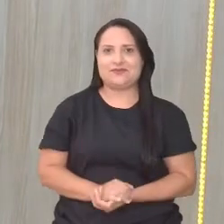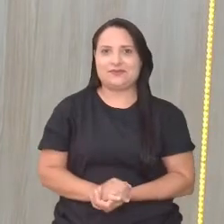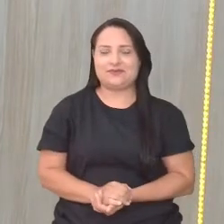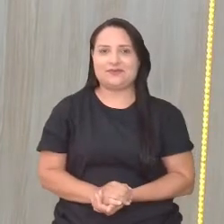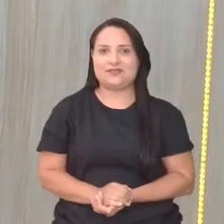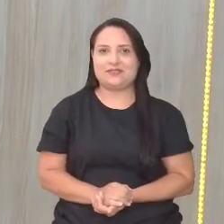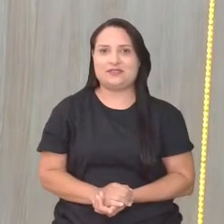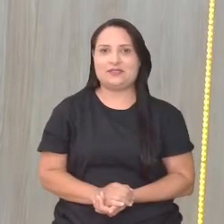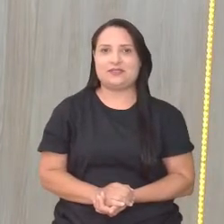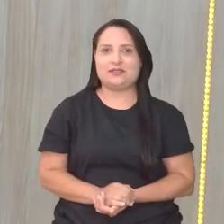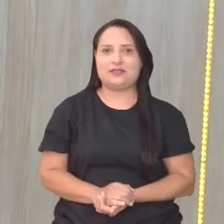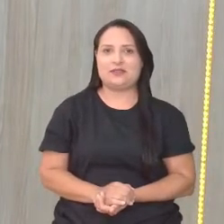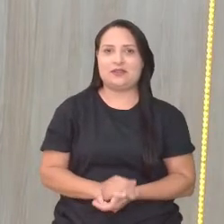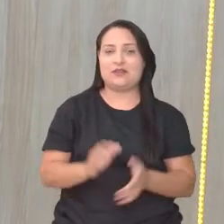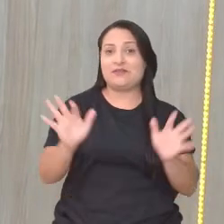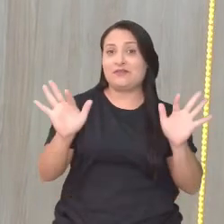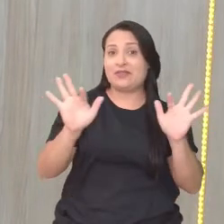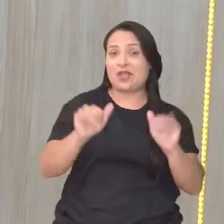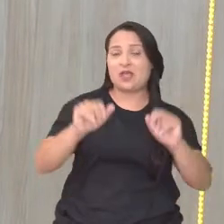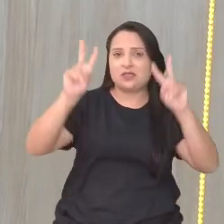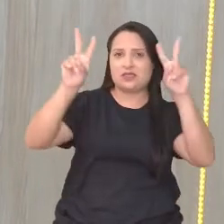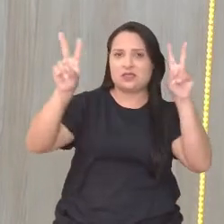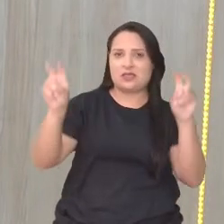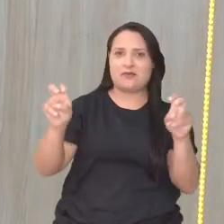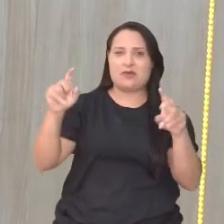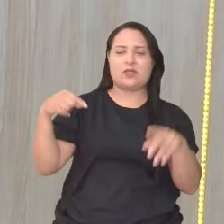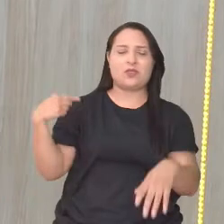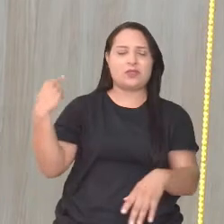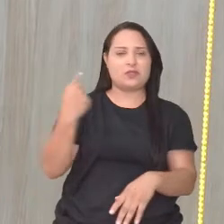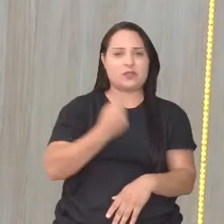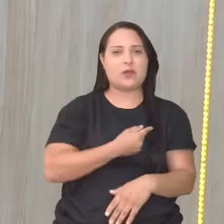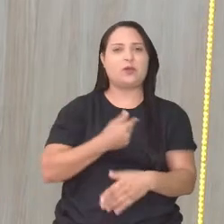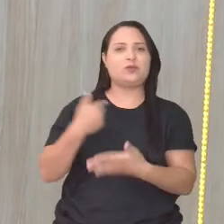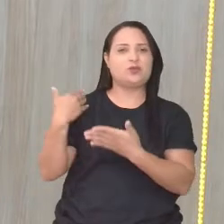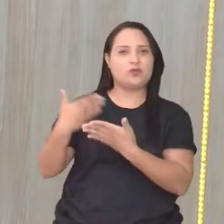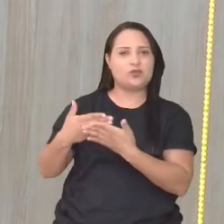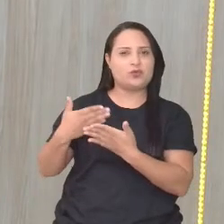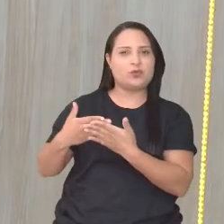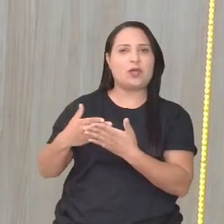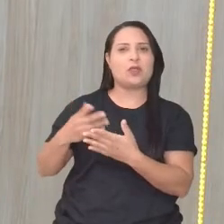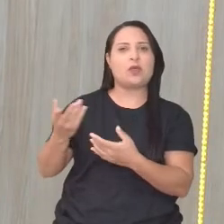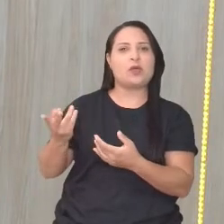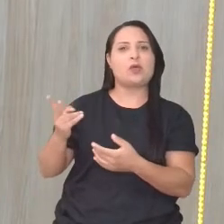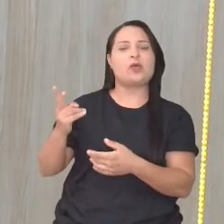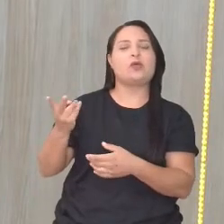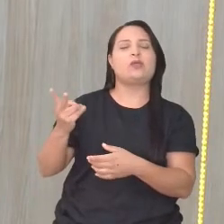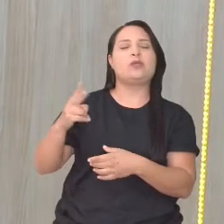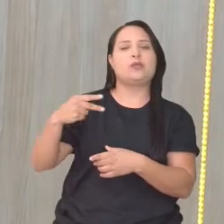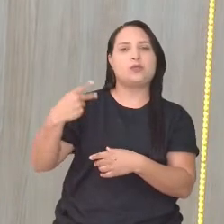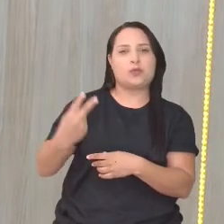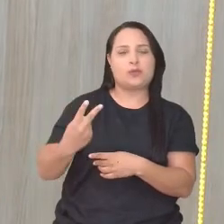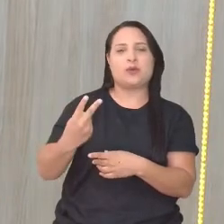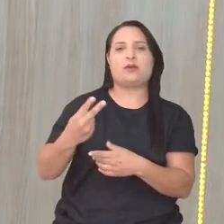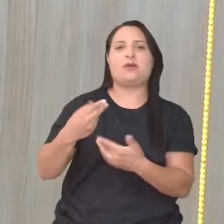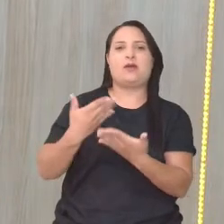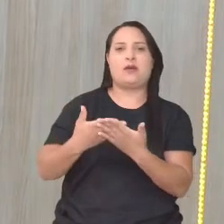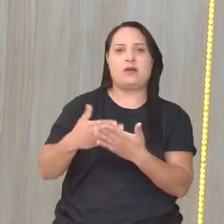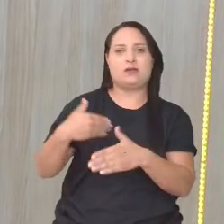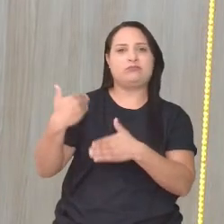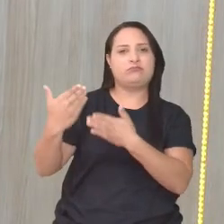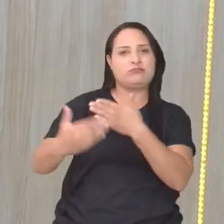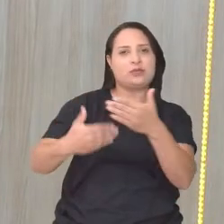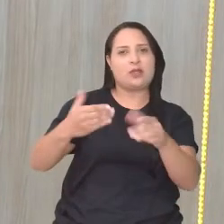finalização, né? Ao tema que a gente já vem trabalhando há duas aulas sobre o processo todo aí de